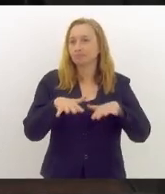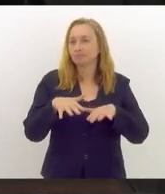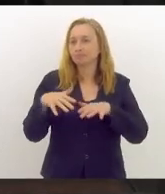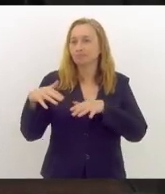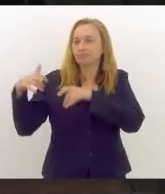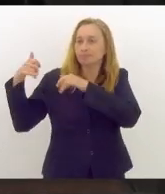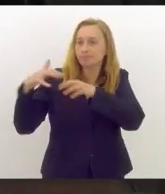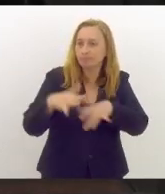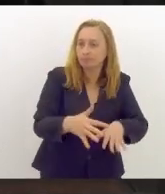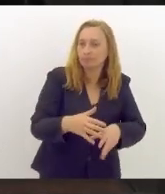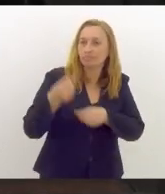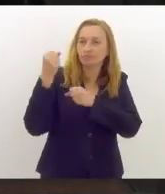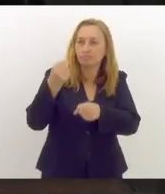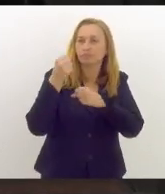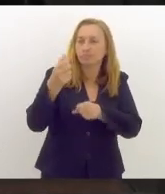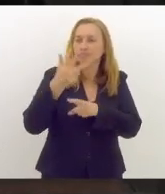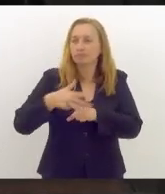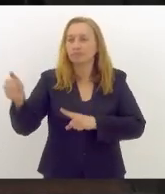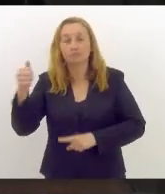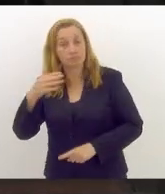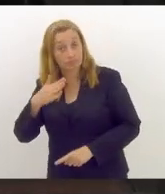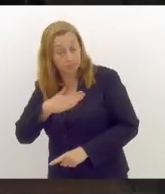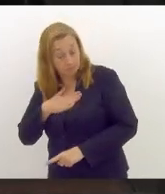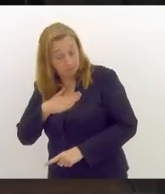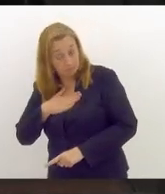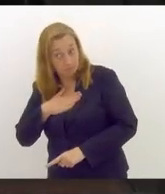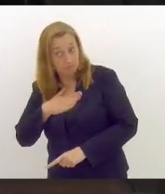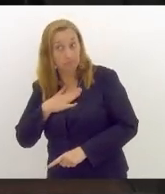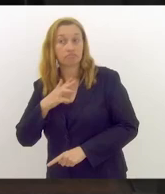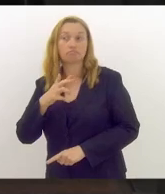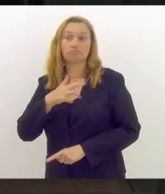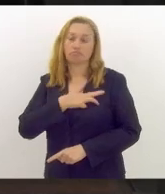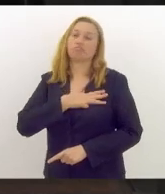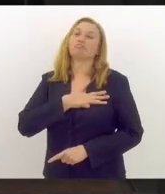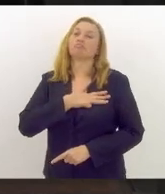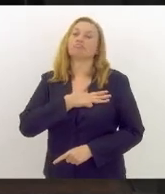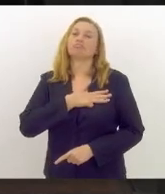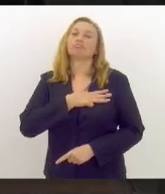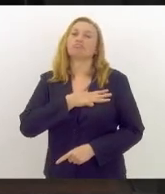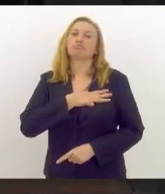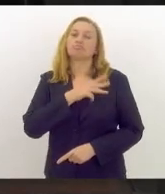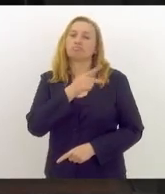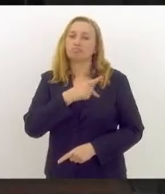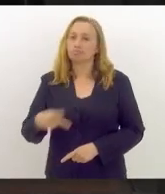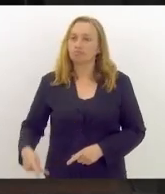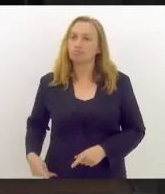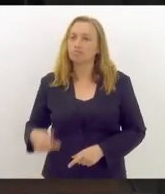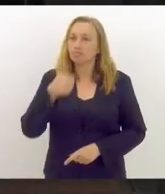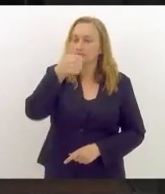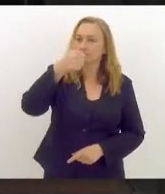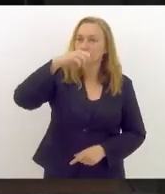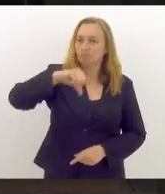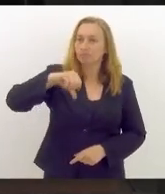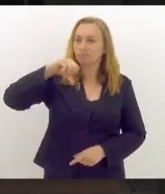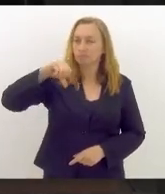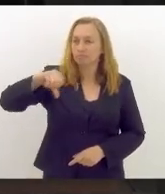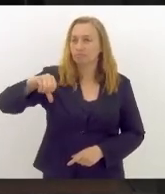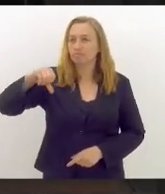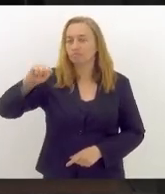ressaltando a vitória do meu candidato de sempre, meu candidato desde as eleições presidenciais de 1989,